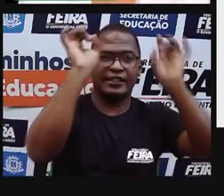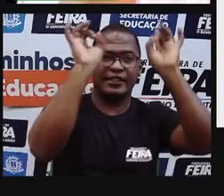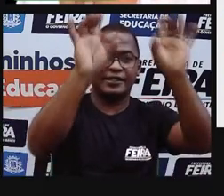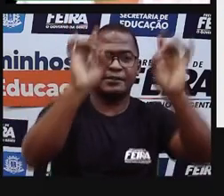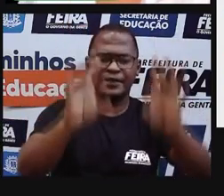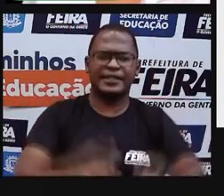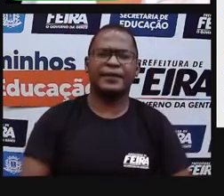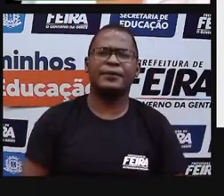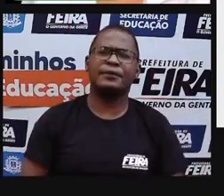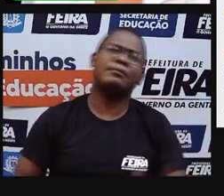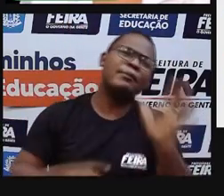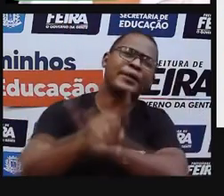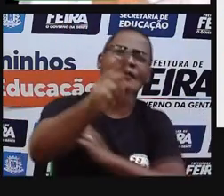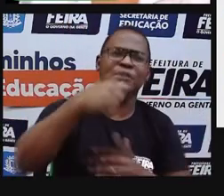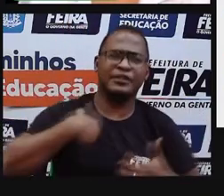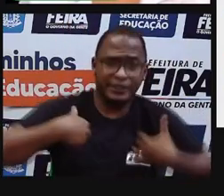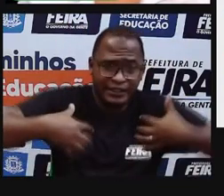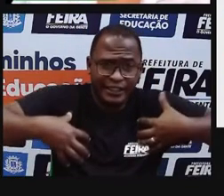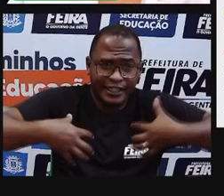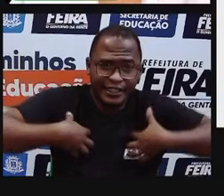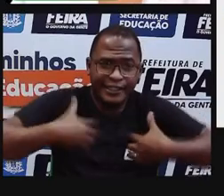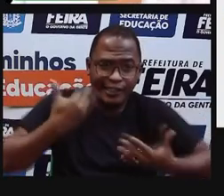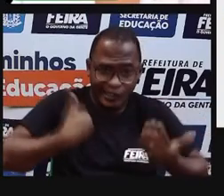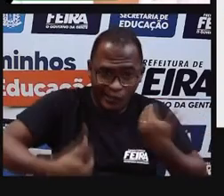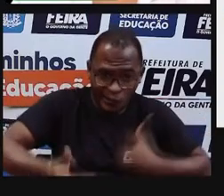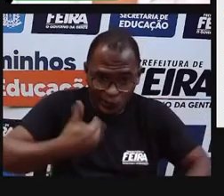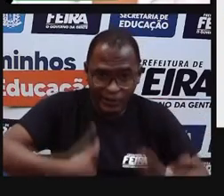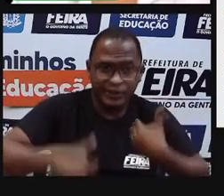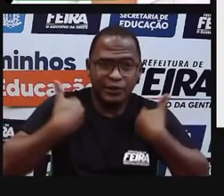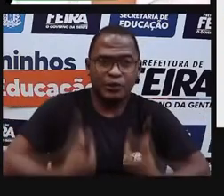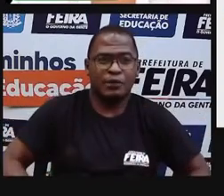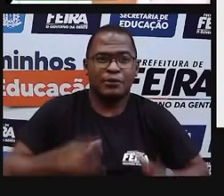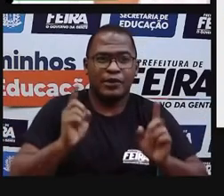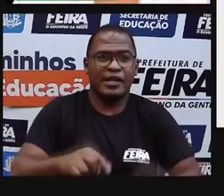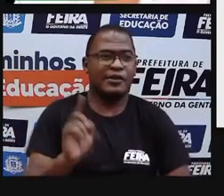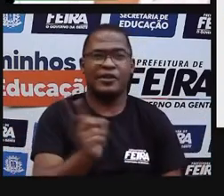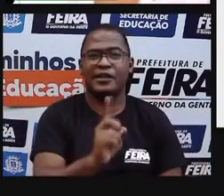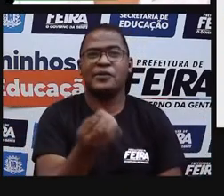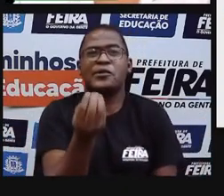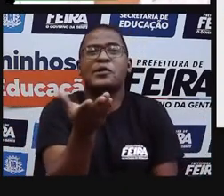A gente se cuida principalmente através da nossa alimentação. Vamos ver um pouquinho desse jogo.